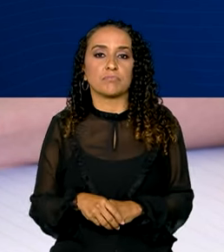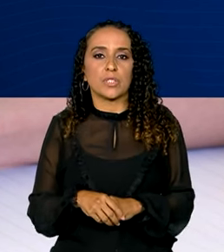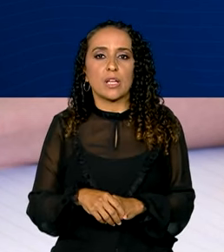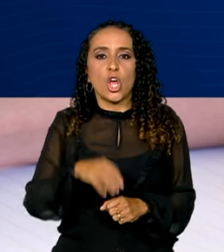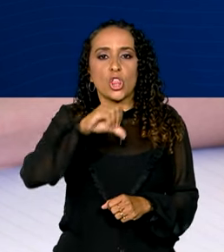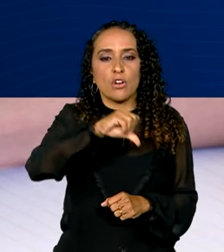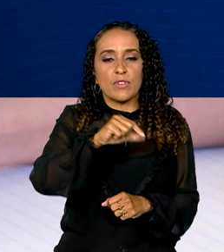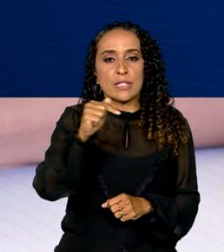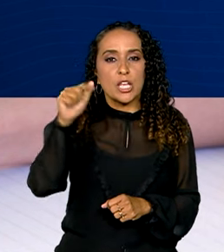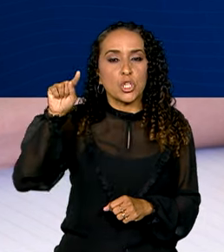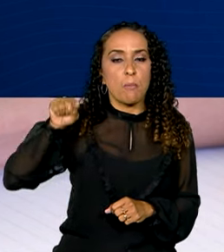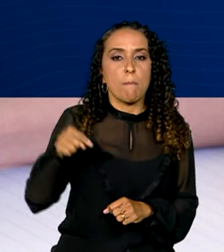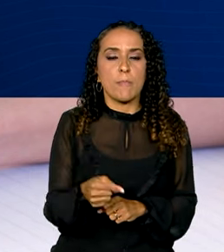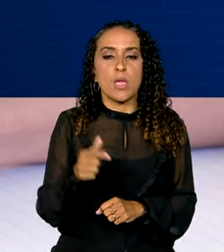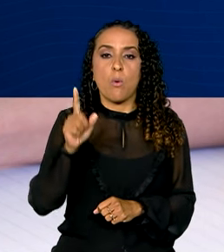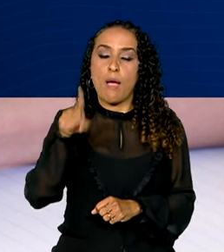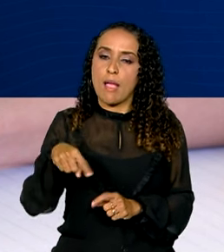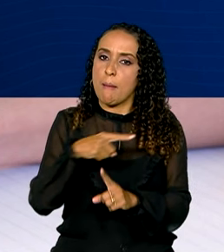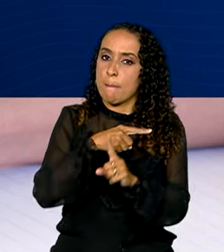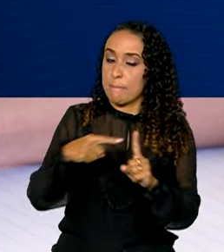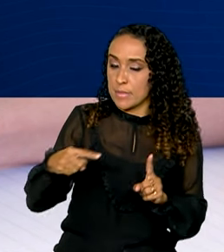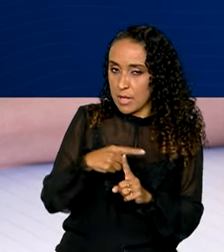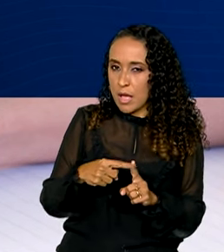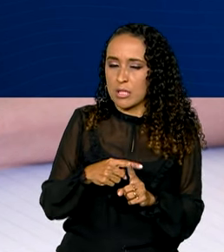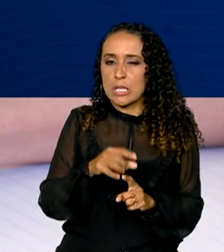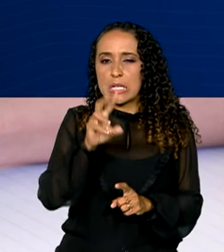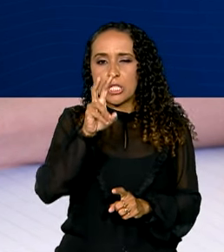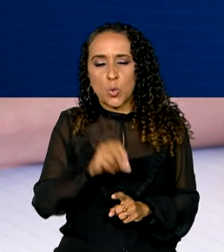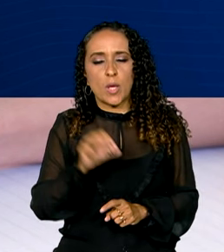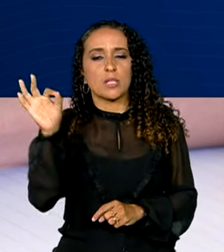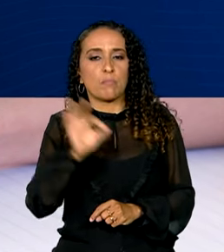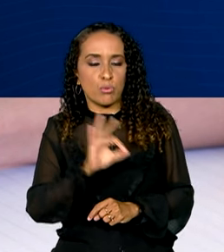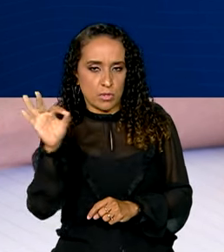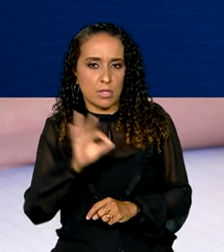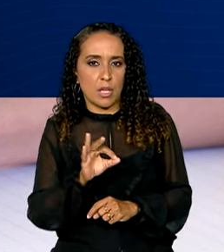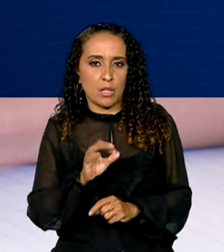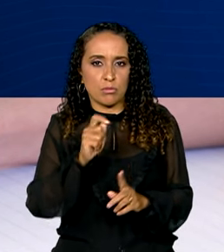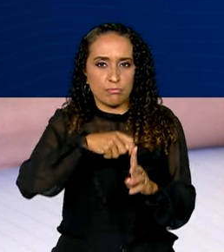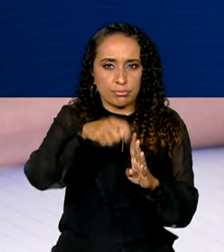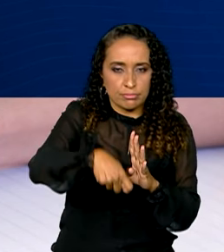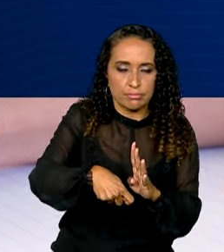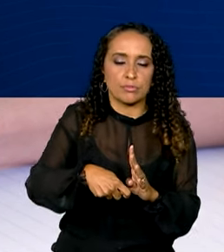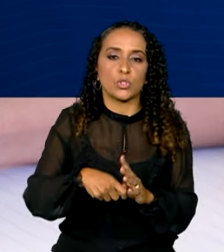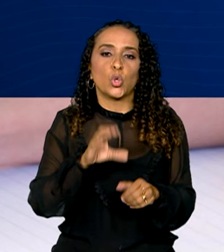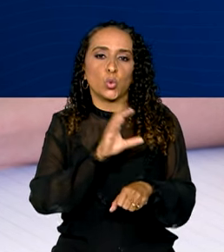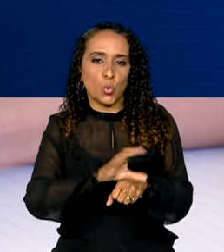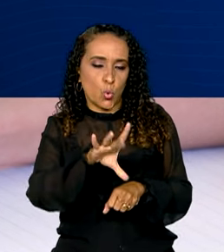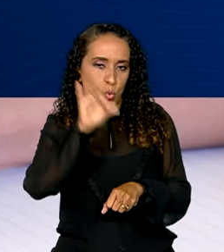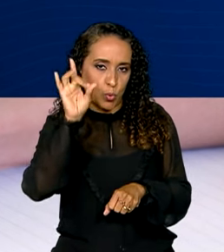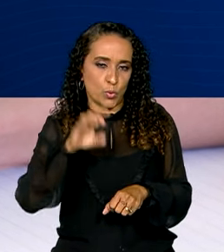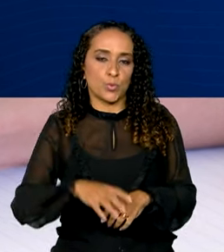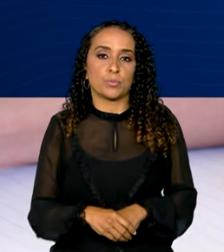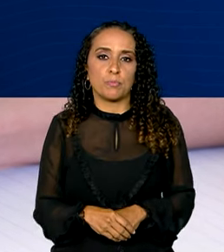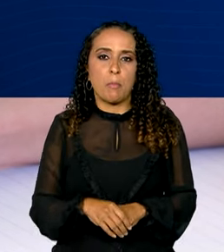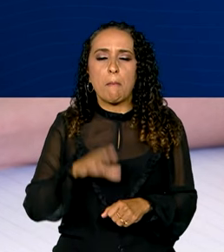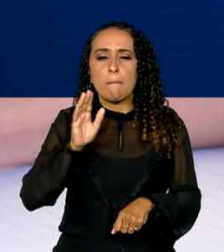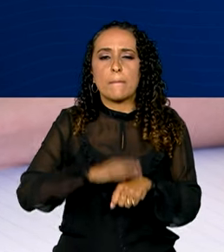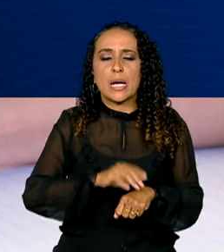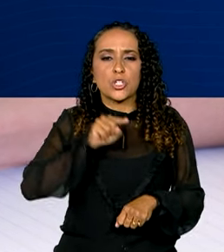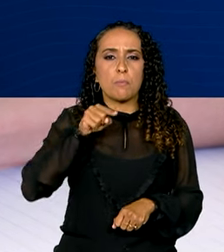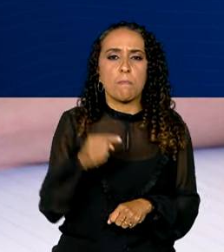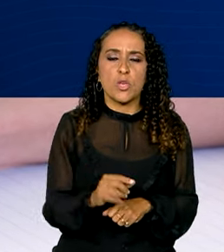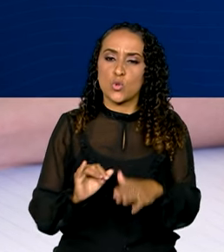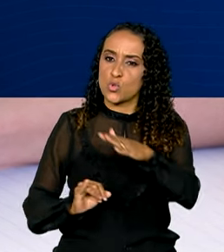97 mil bolsas são parciais e cobrem 50% do valor das parcelas do curso selecionado. Mais de mil